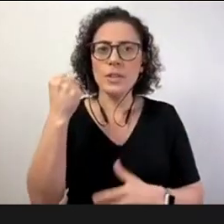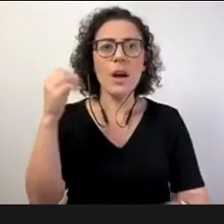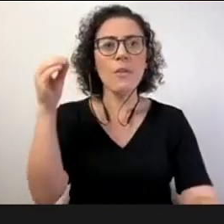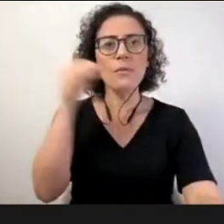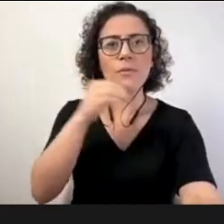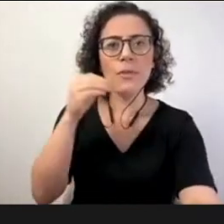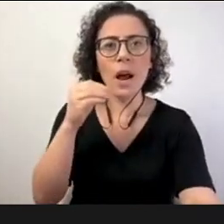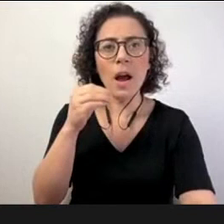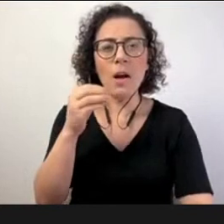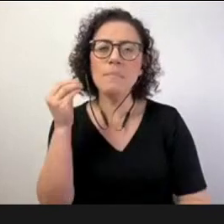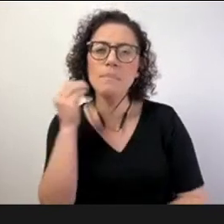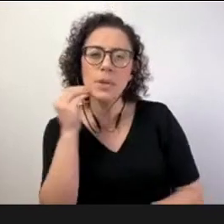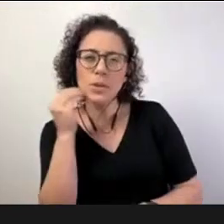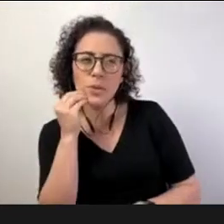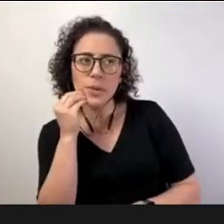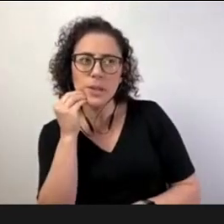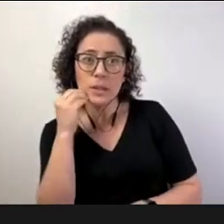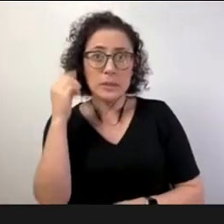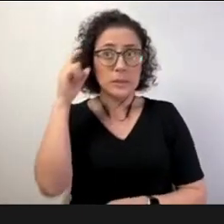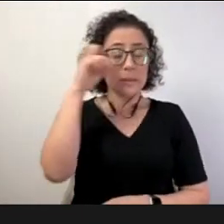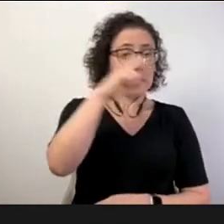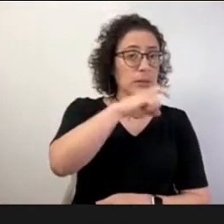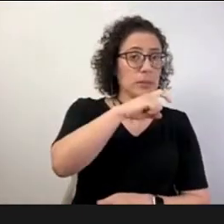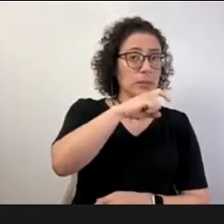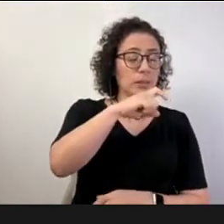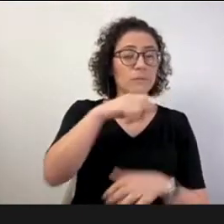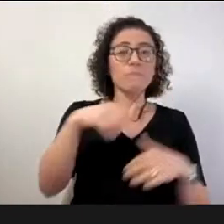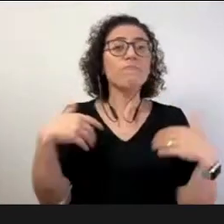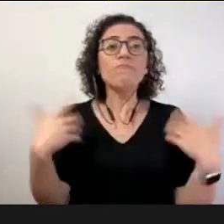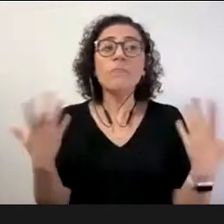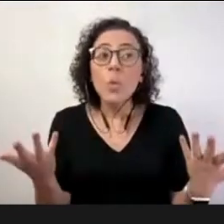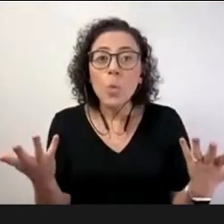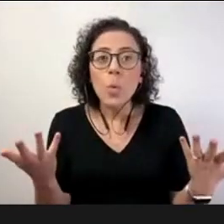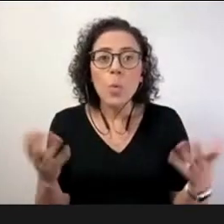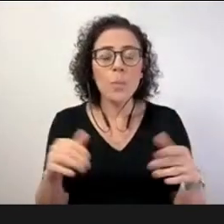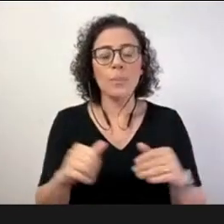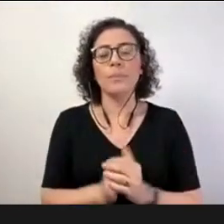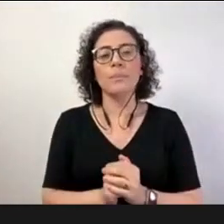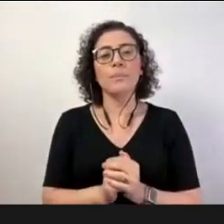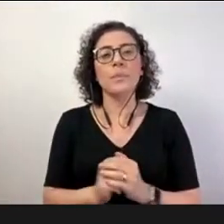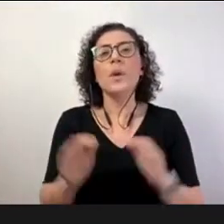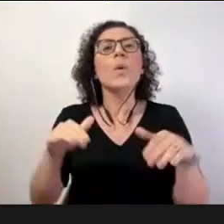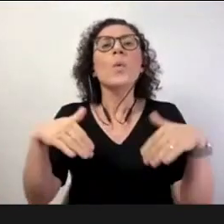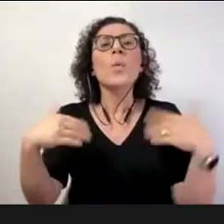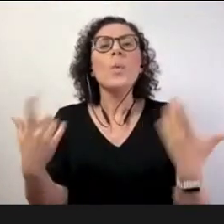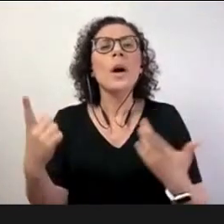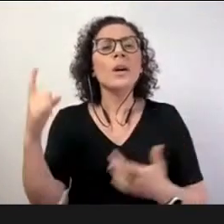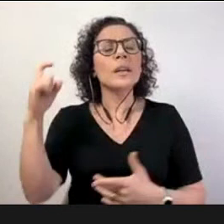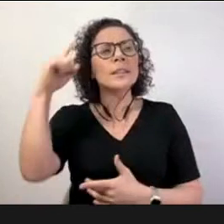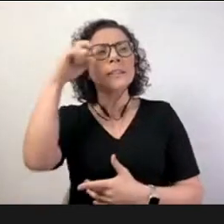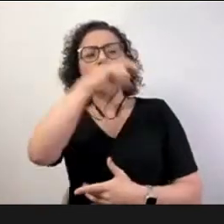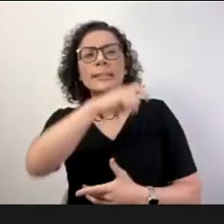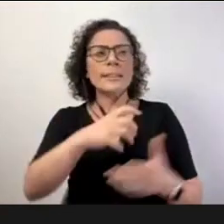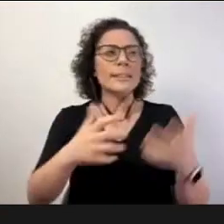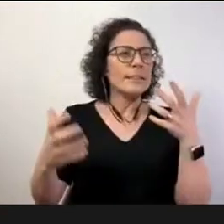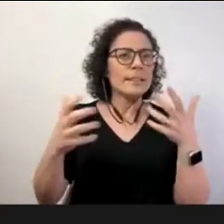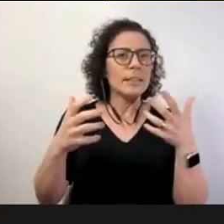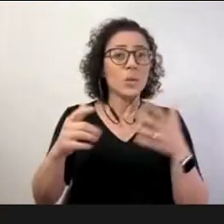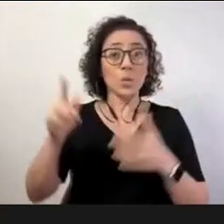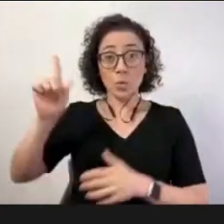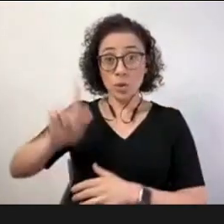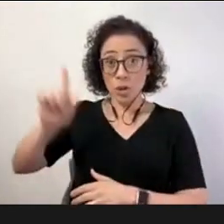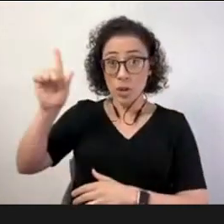oportunidades e ameaças? Quais são os principais dilemas enfrentados pelos gestores e